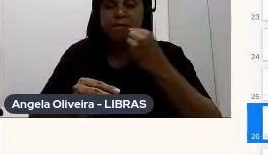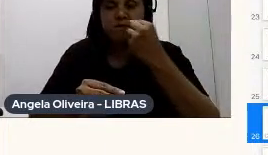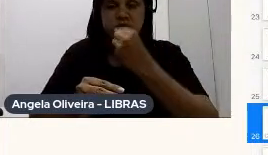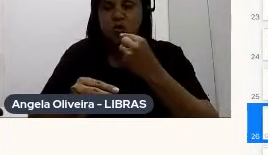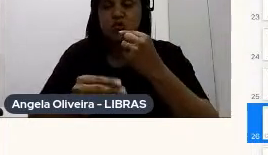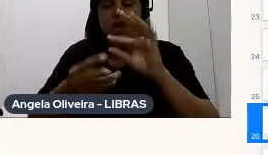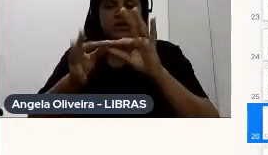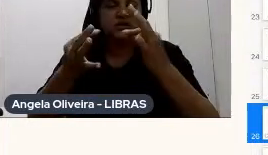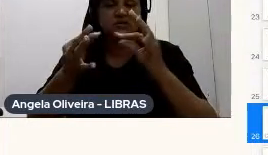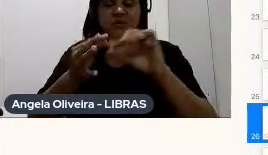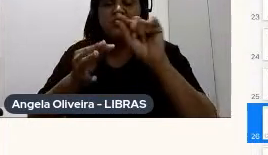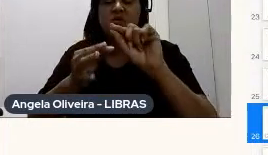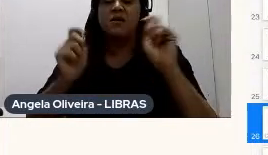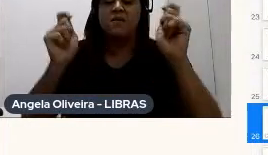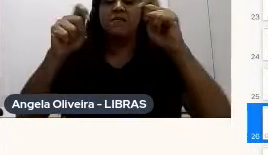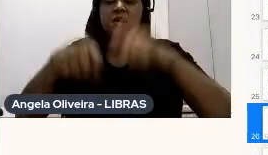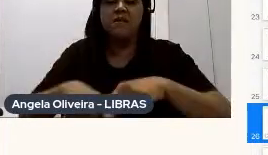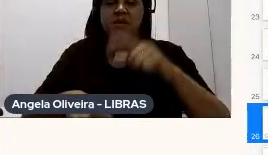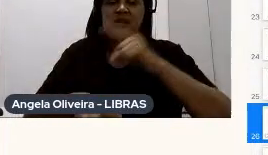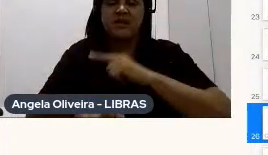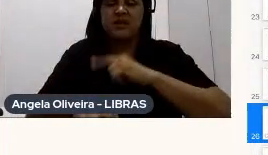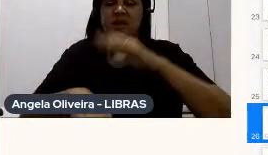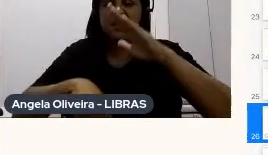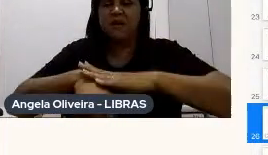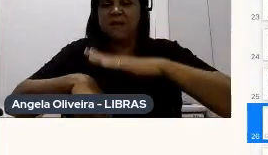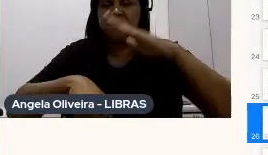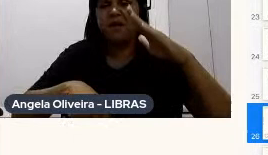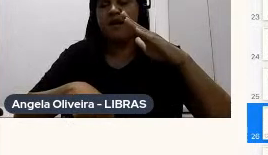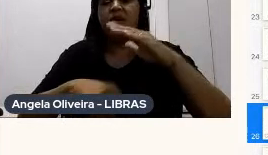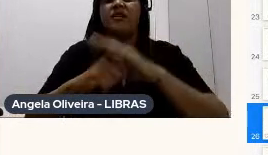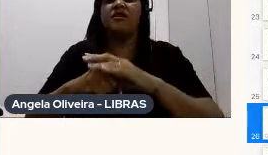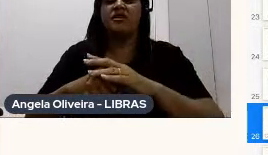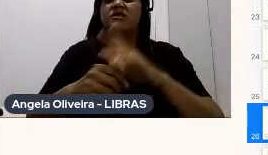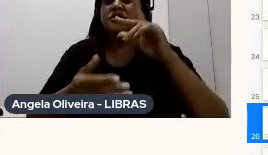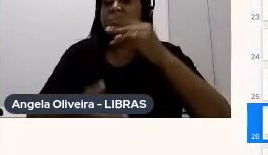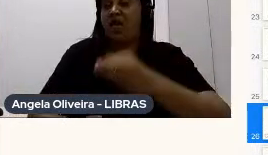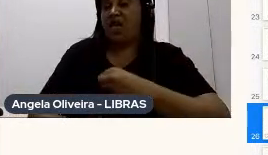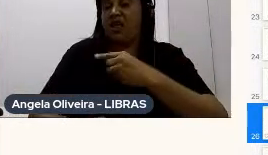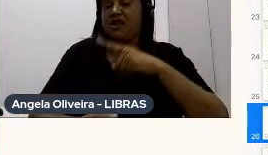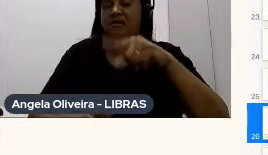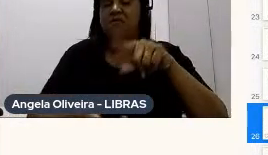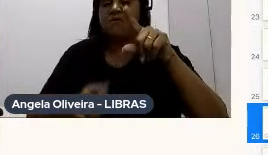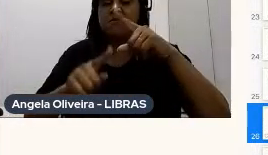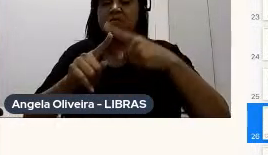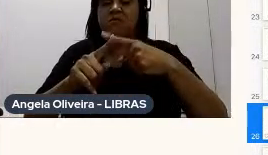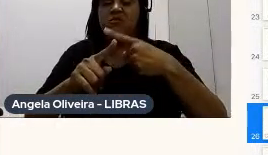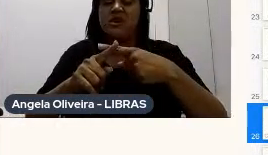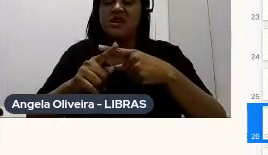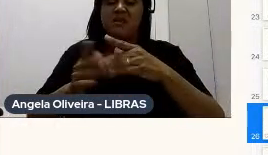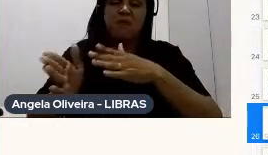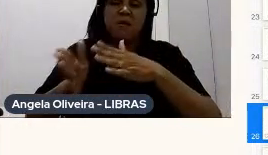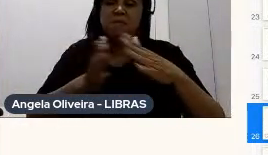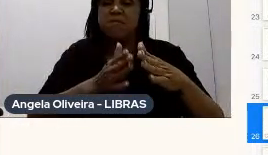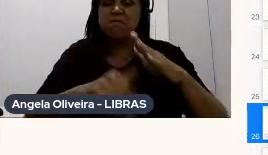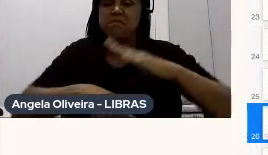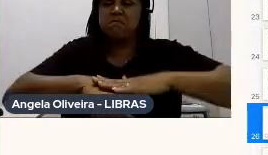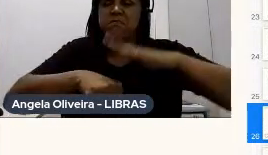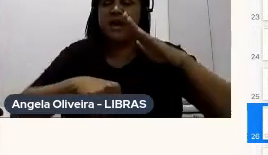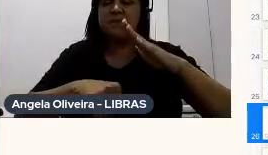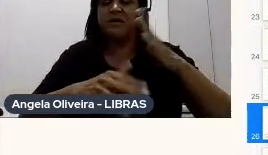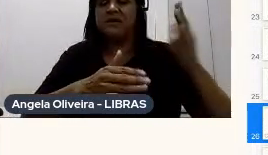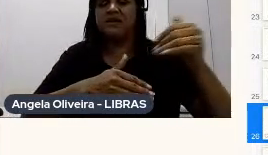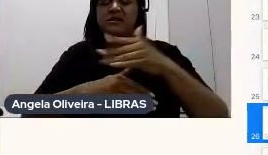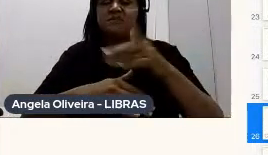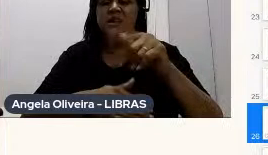O que permite Ter muito mais Realismo Porque tem muito mais Passagens Intermediárias Do que